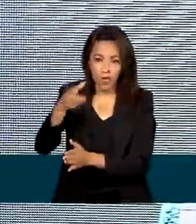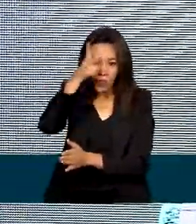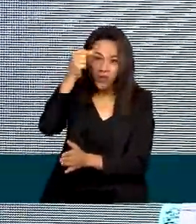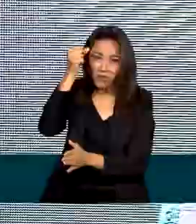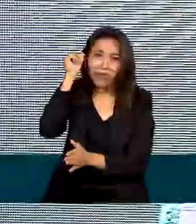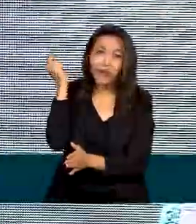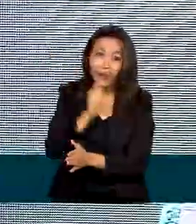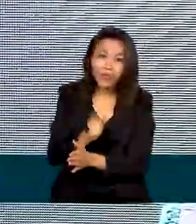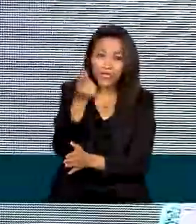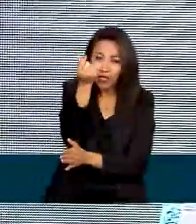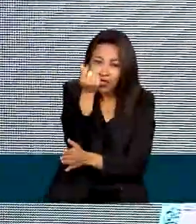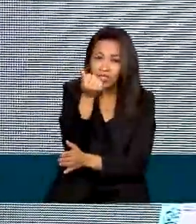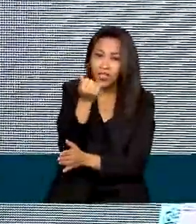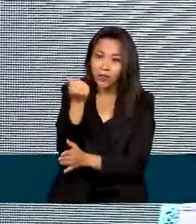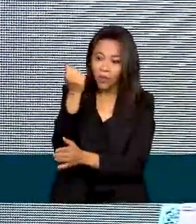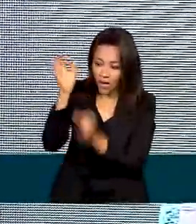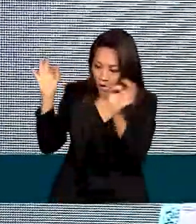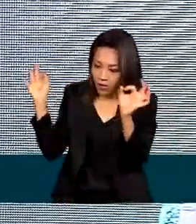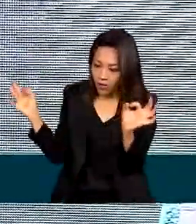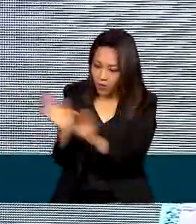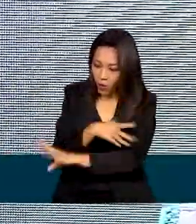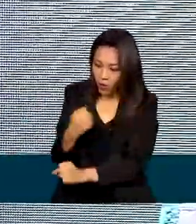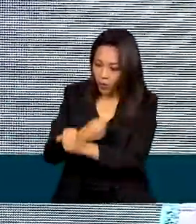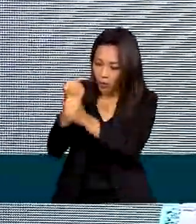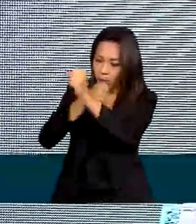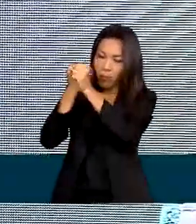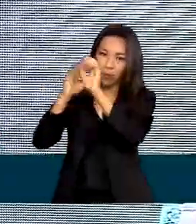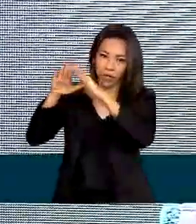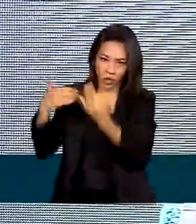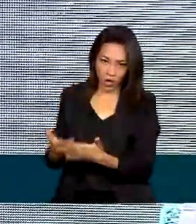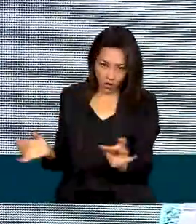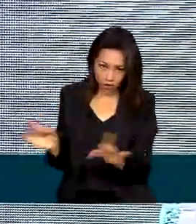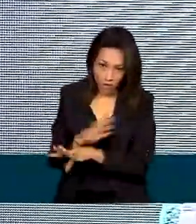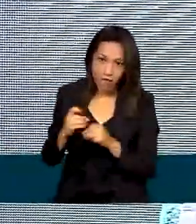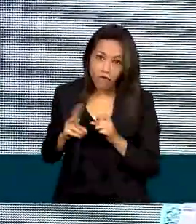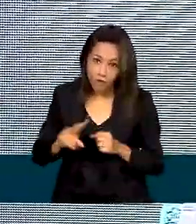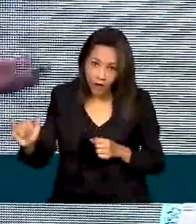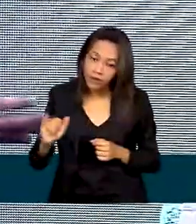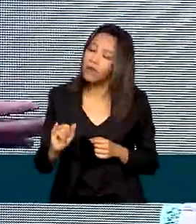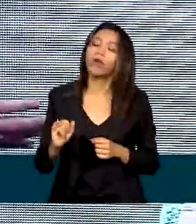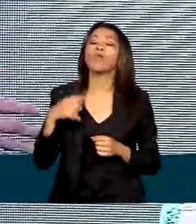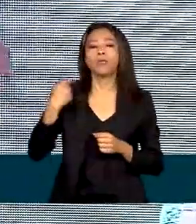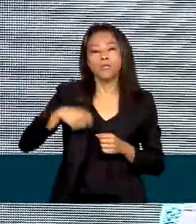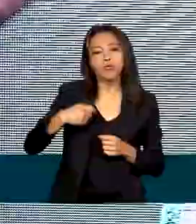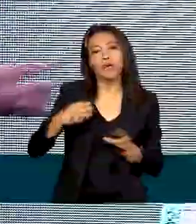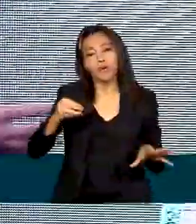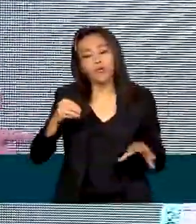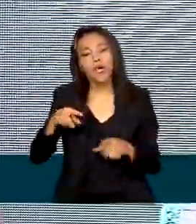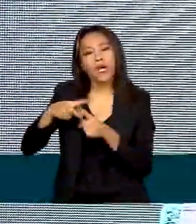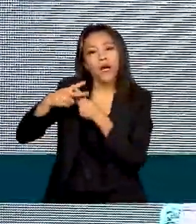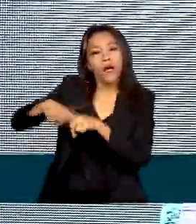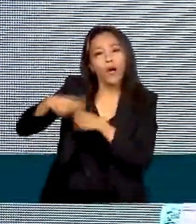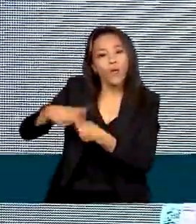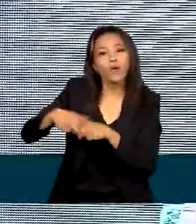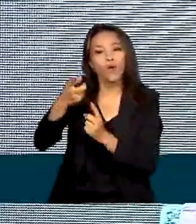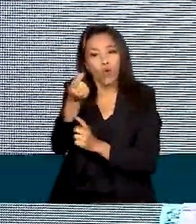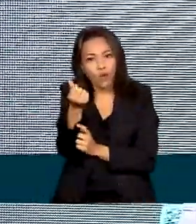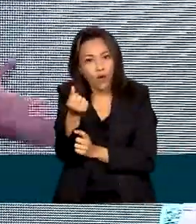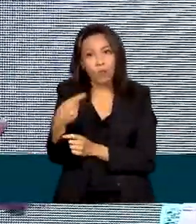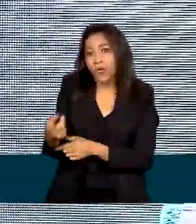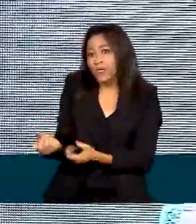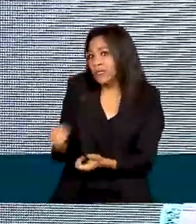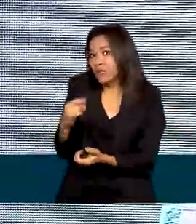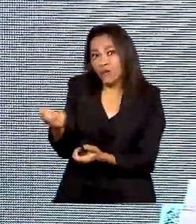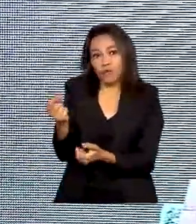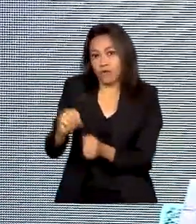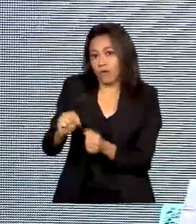arrumar recurso para concluir essa obra, porque não vai. Ou a gente atualiza o valor, ou essa obra creche, essa escola não será concluída, esse